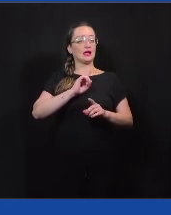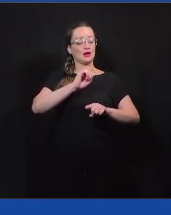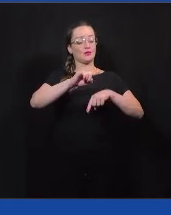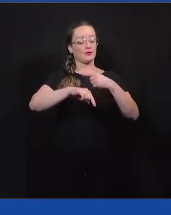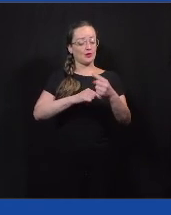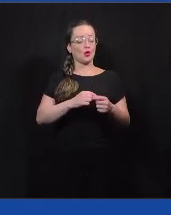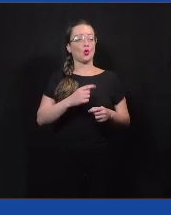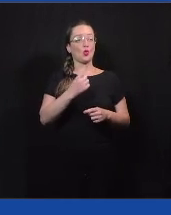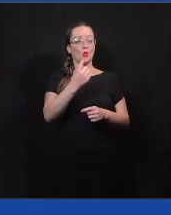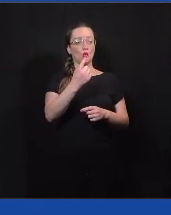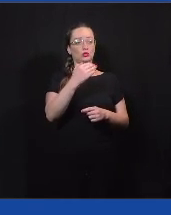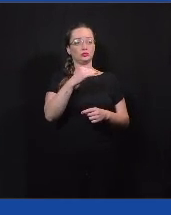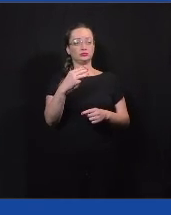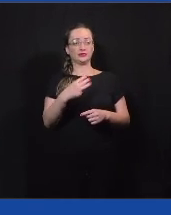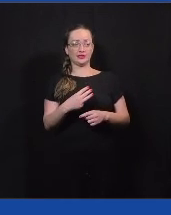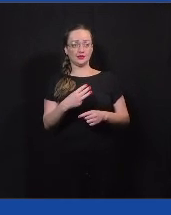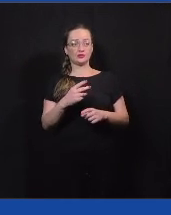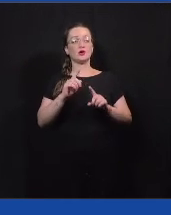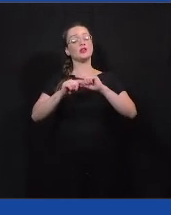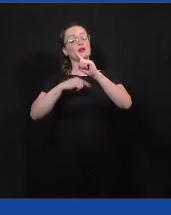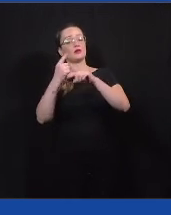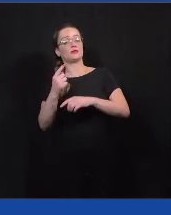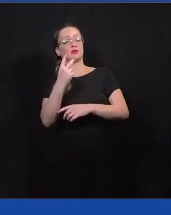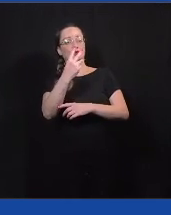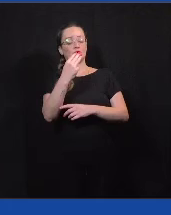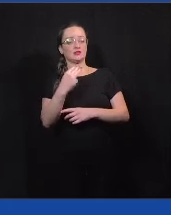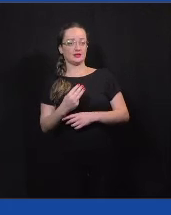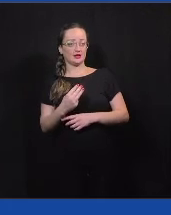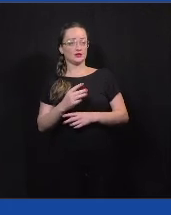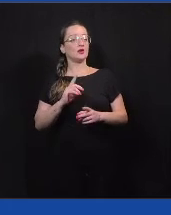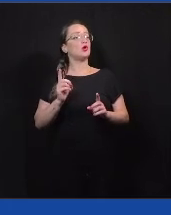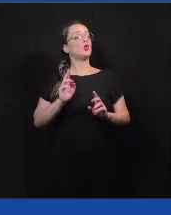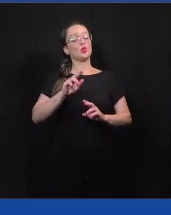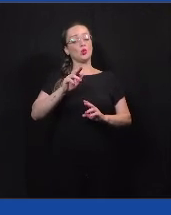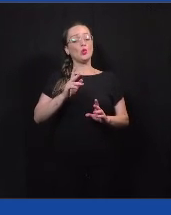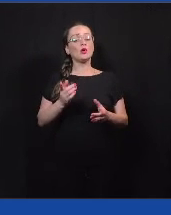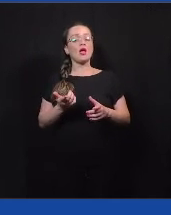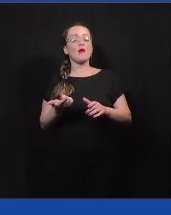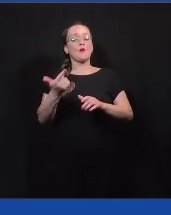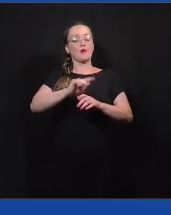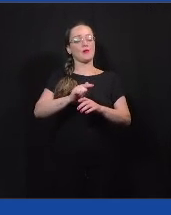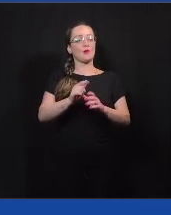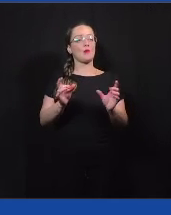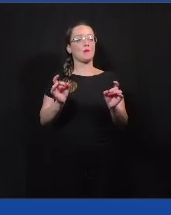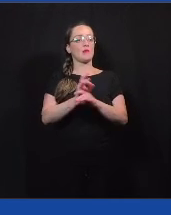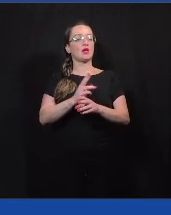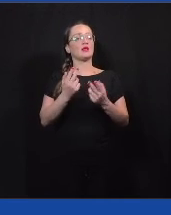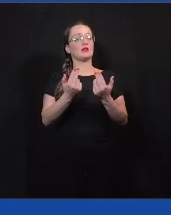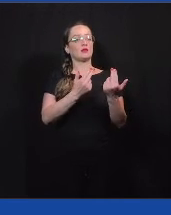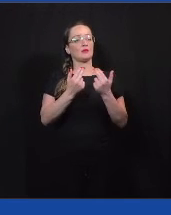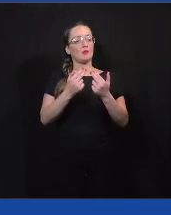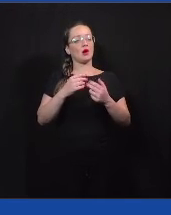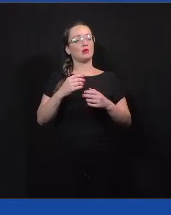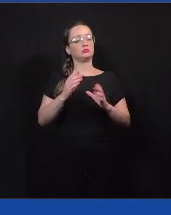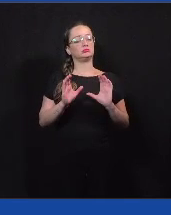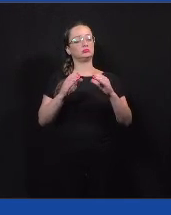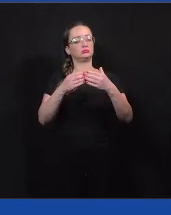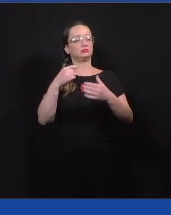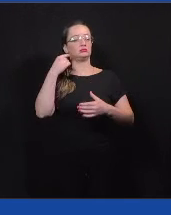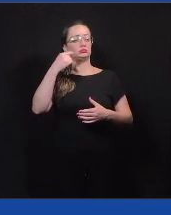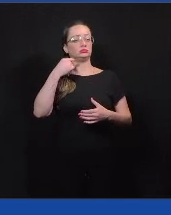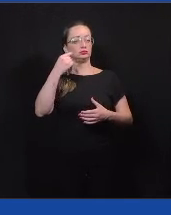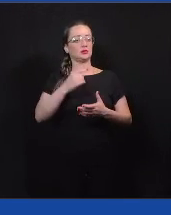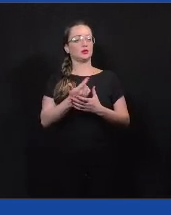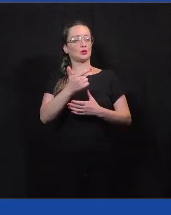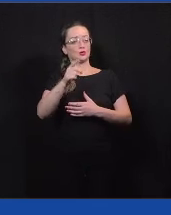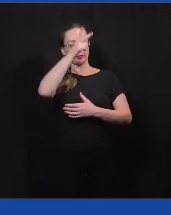terço e, na vez seguinte, dois terços, né, nunca é uma renovação completa, como a gente vê na Câmara dos Deputados, nas Câmaras